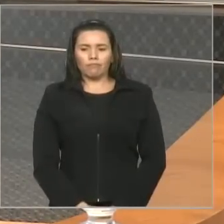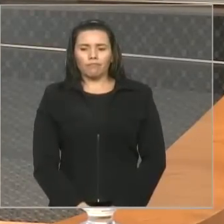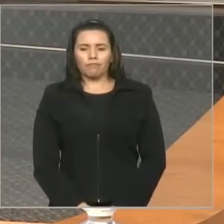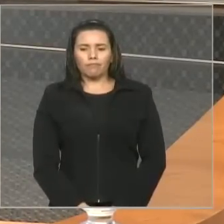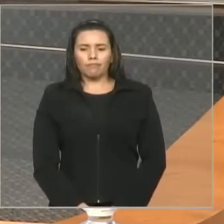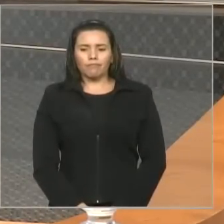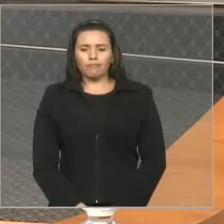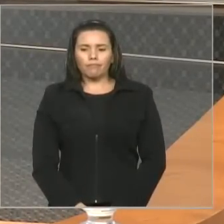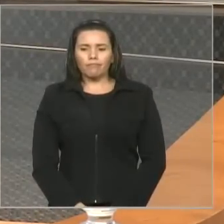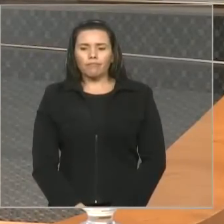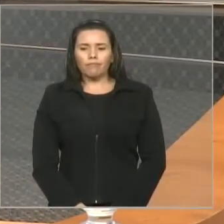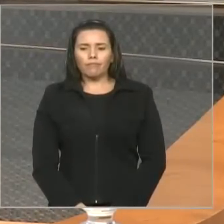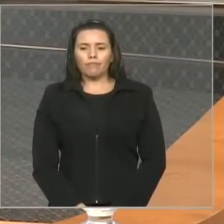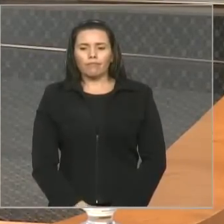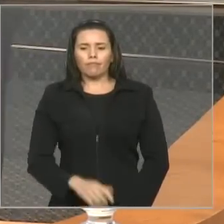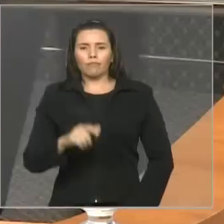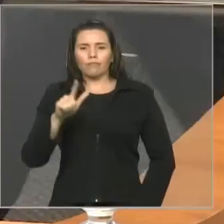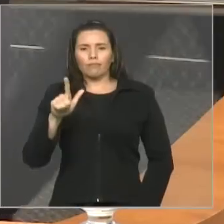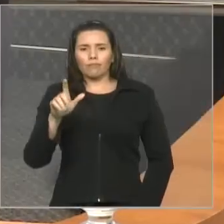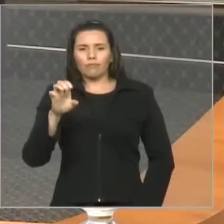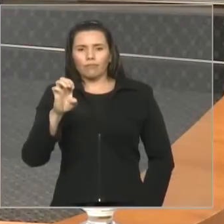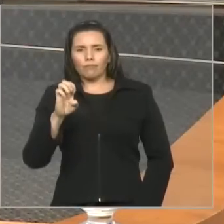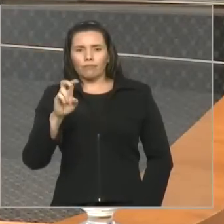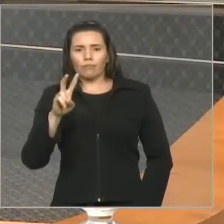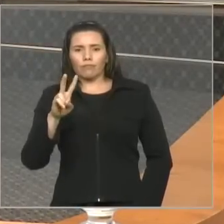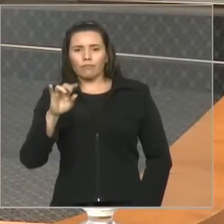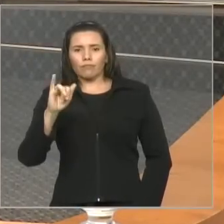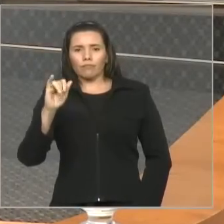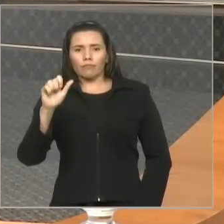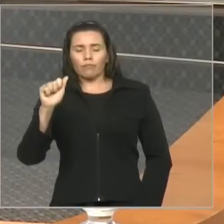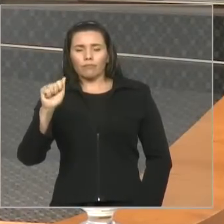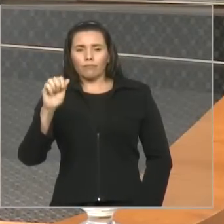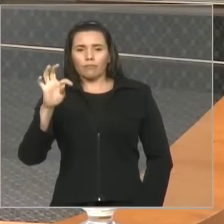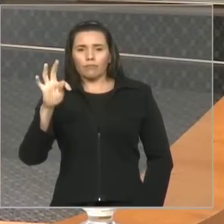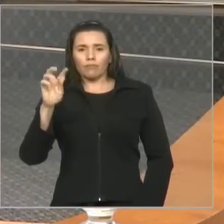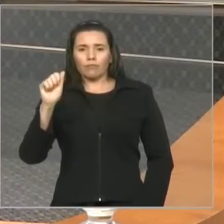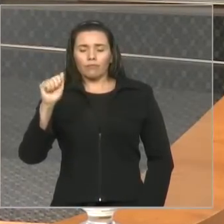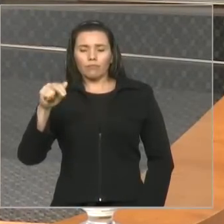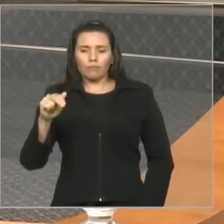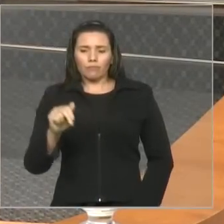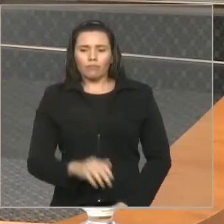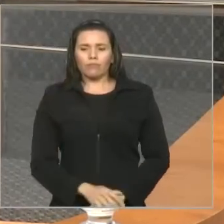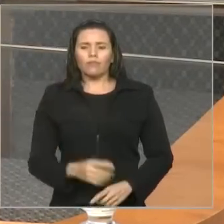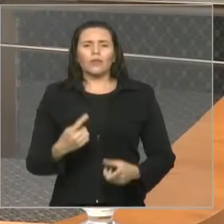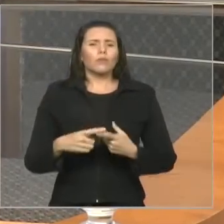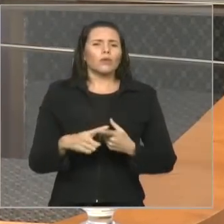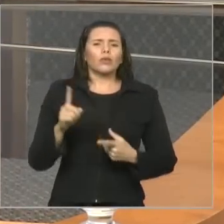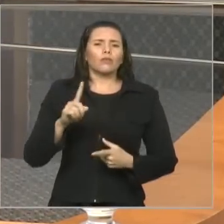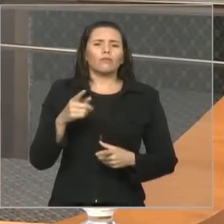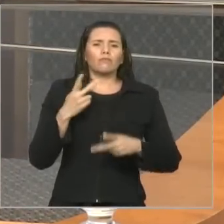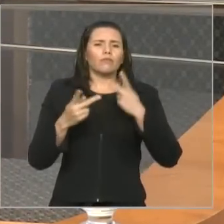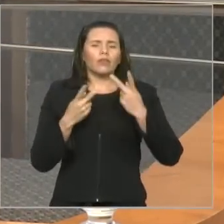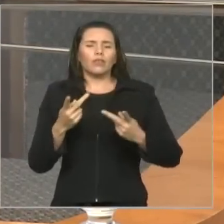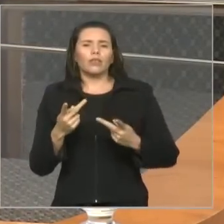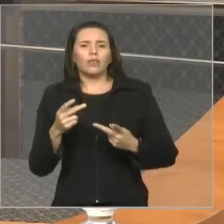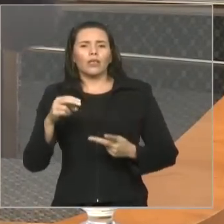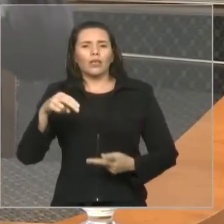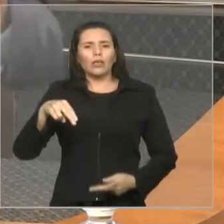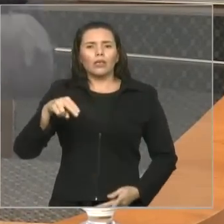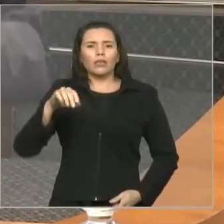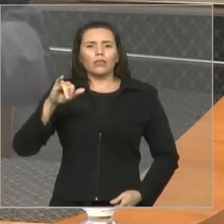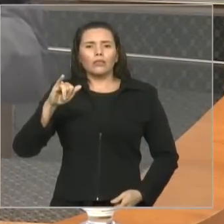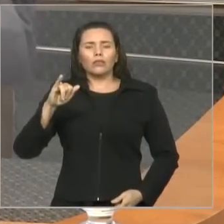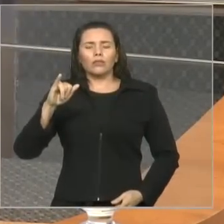Ora, Leviatã, e ontem um amigo meu dizia assim para mim, porque não cita Nietzsche, porque não está no contexto da construção, embora